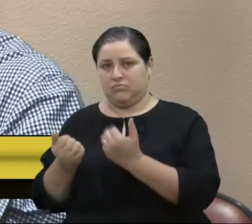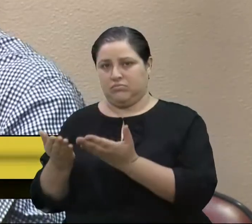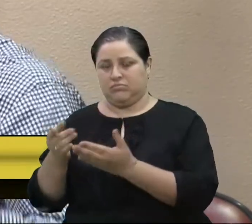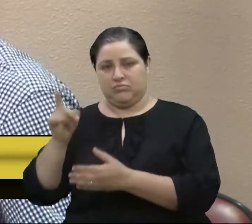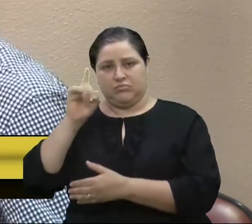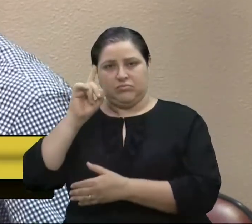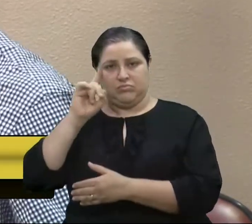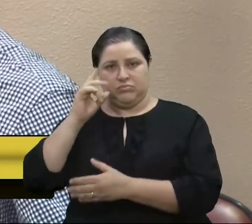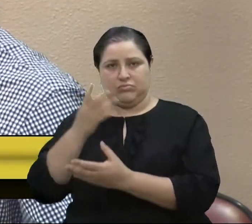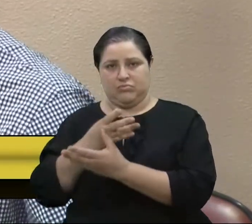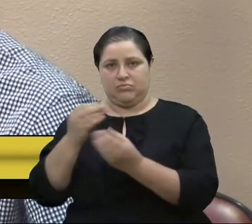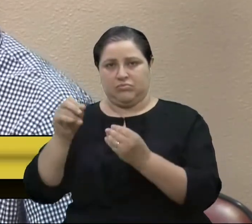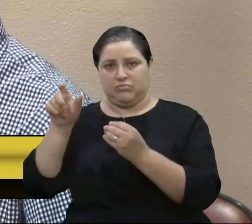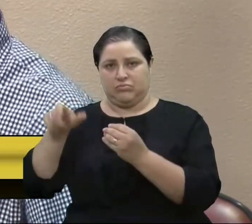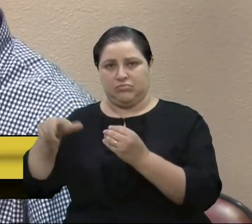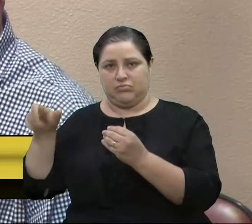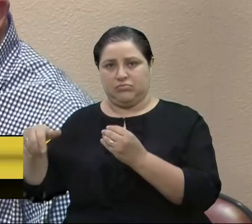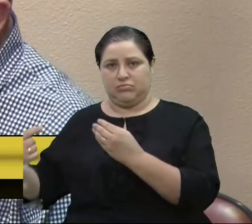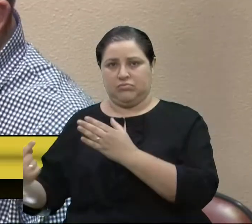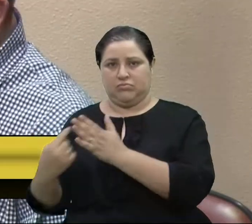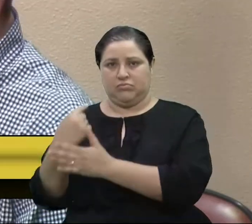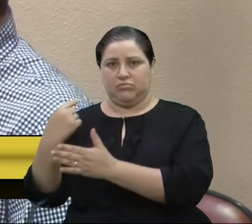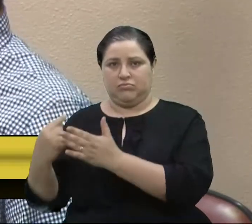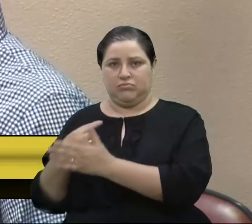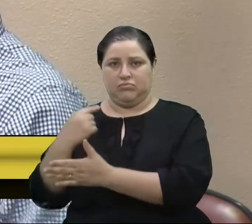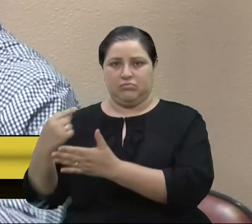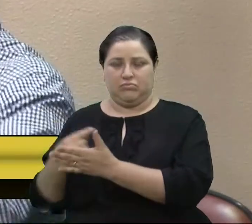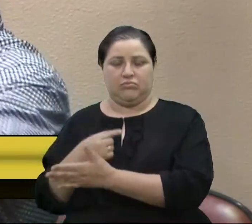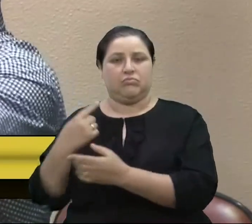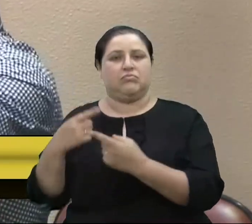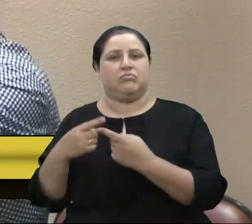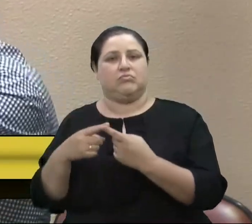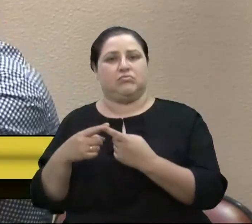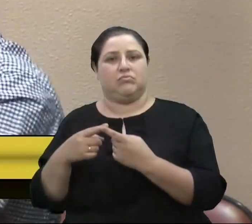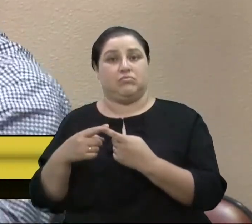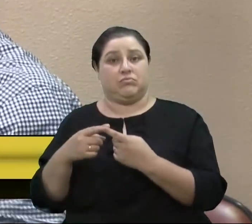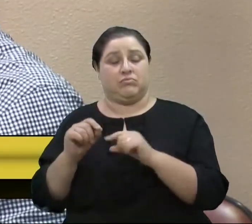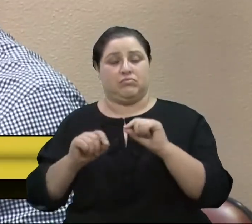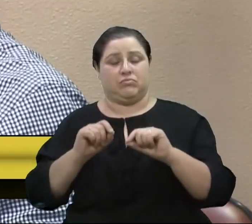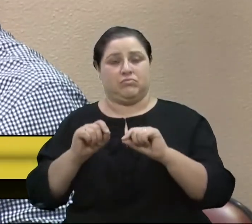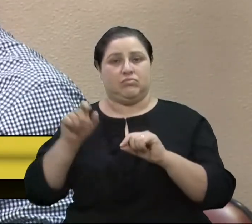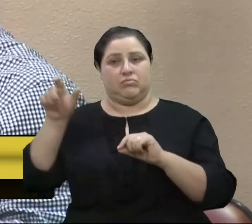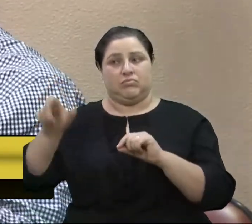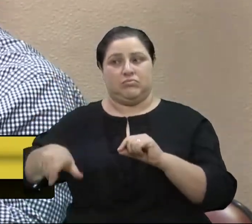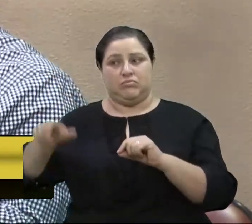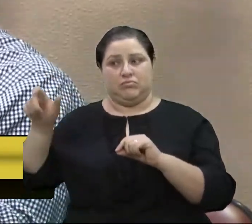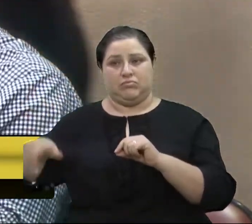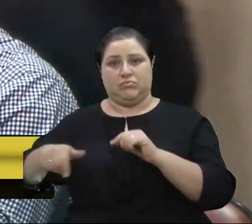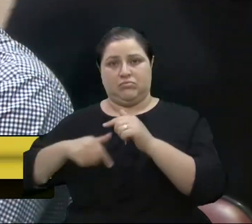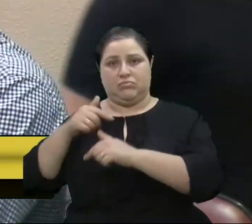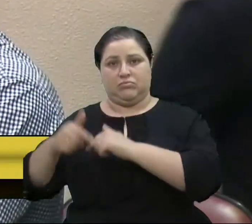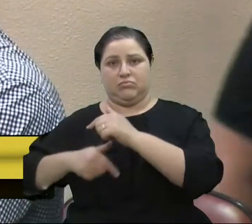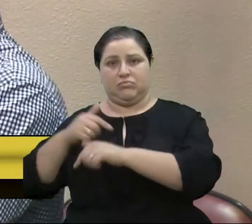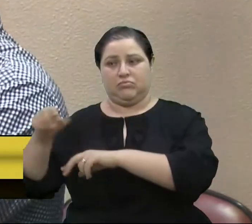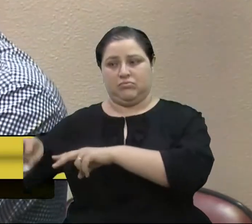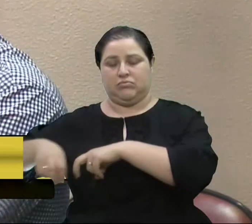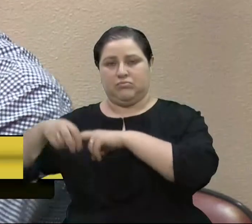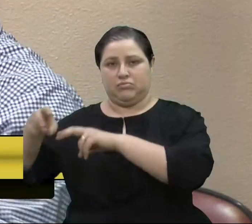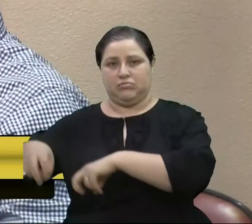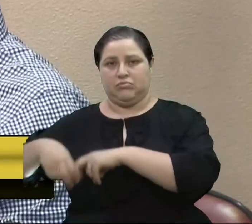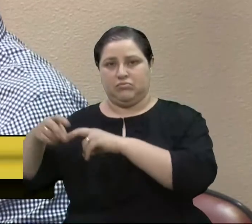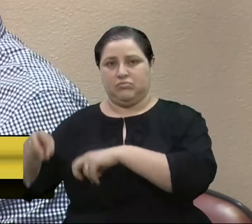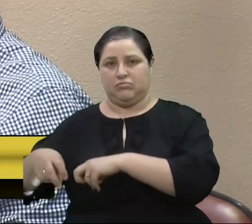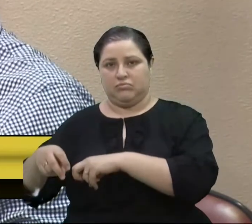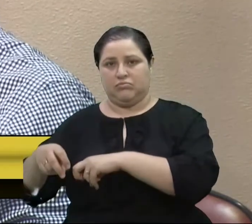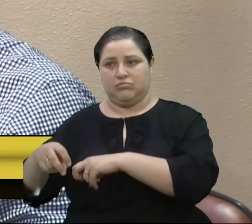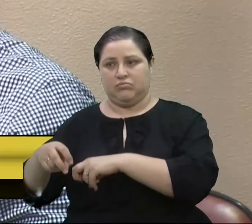também hoje, porque para aquele agricultor que praticamente perdeu tudo,